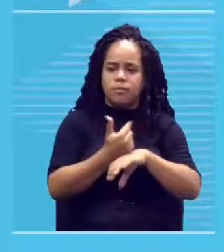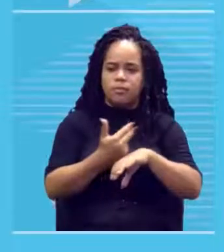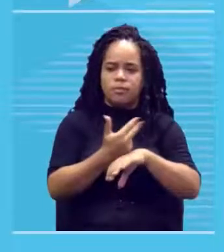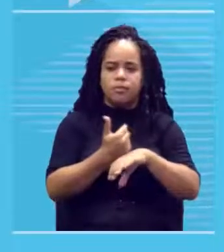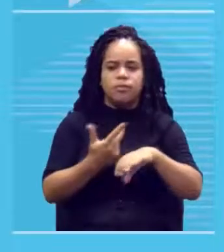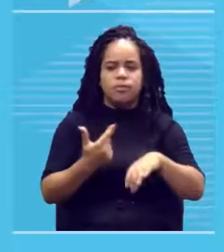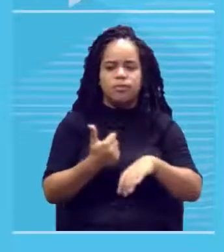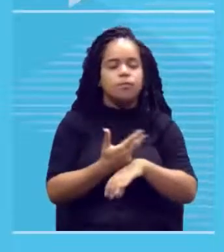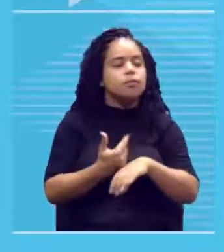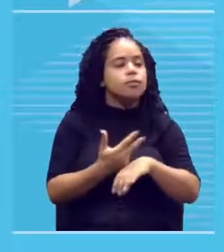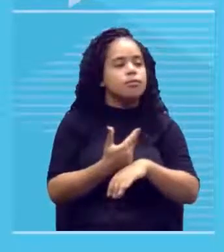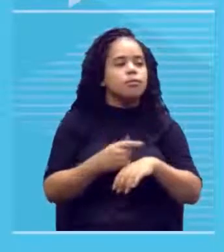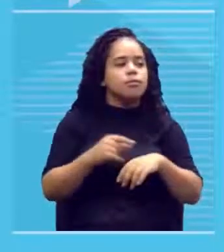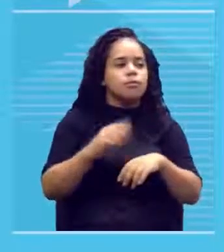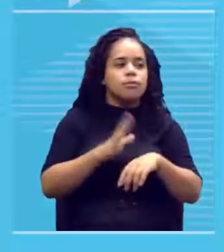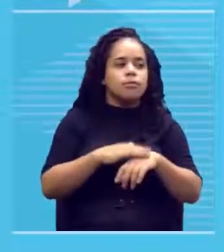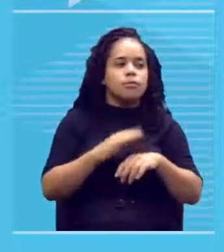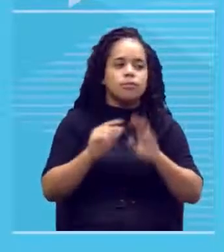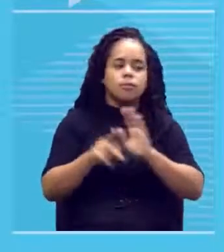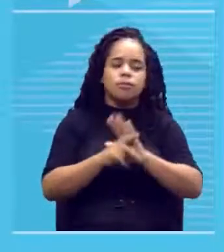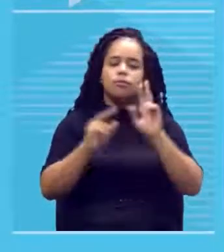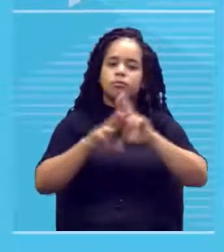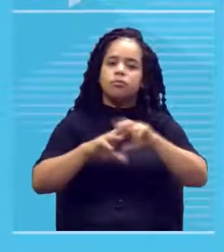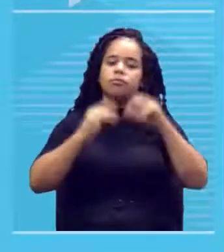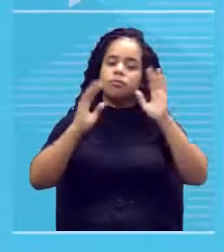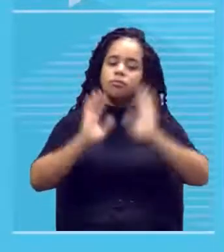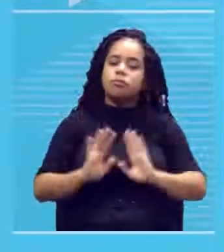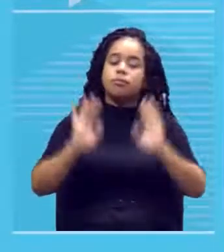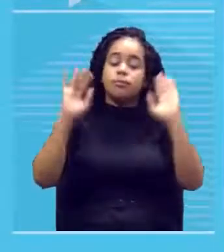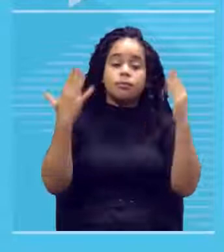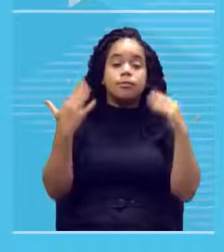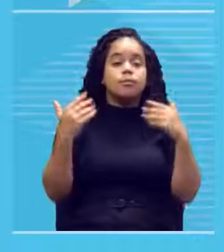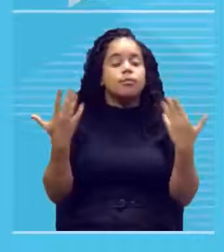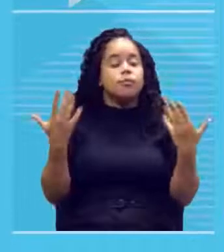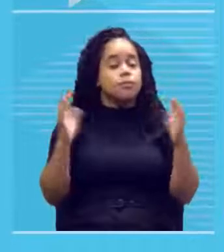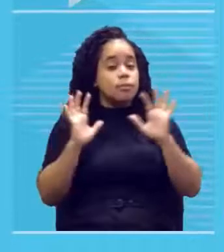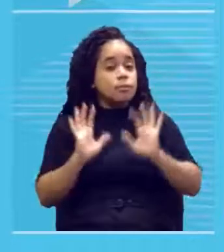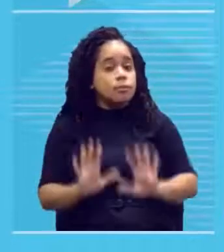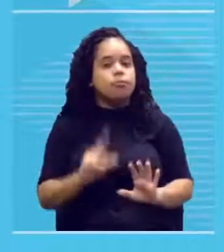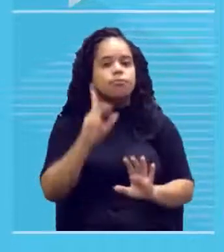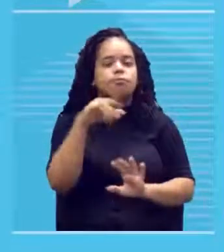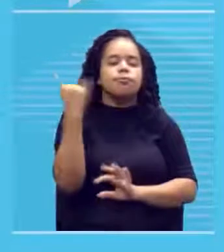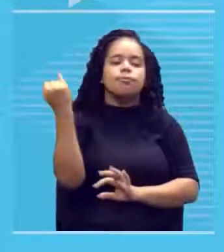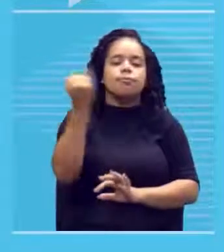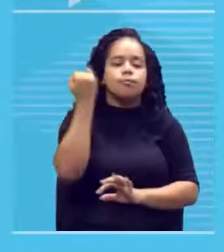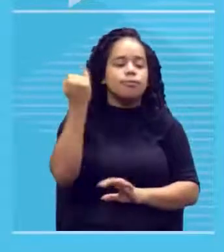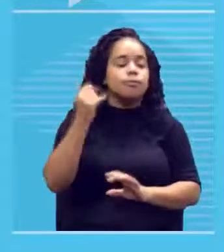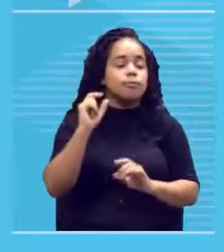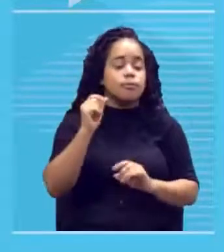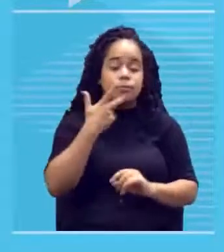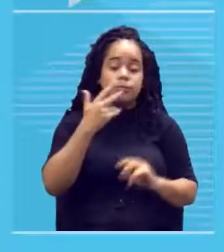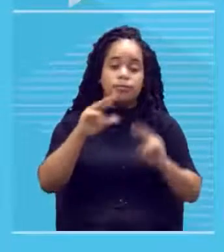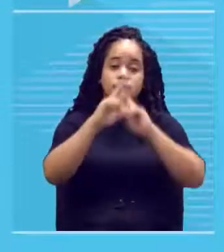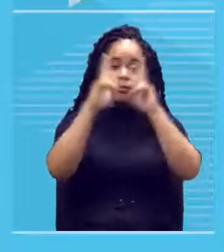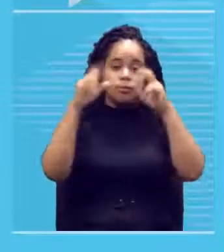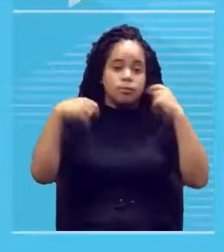cavernas era uma questão mais cerimonial nesse sentido importante destacar a necessidade do homem primitivo de exteriorizar